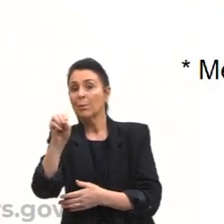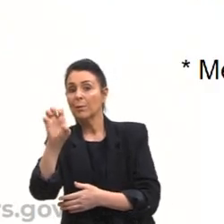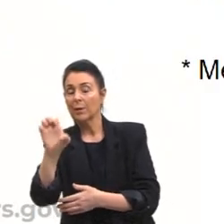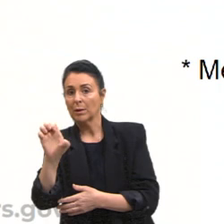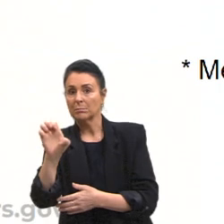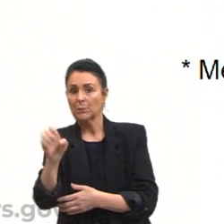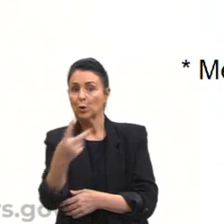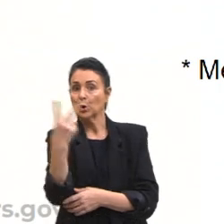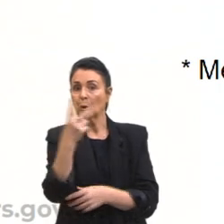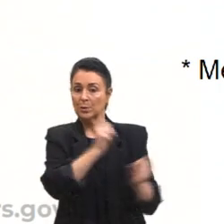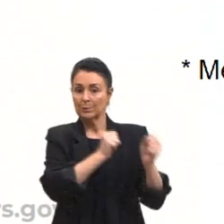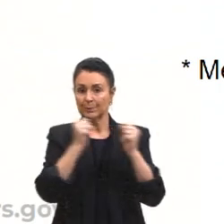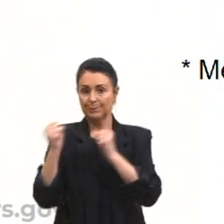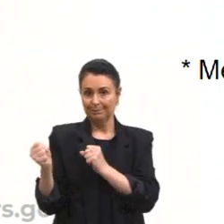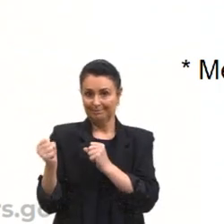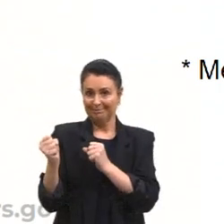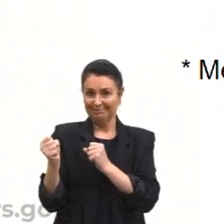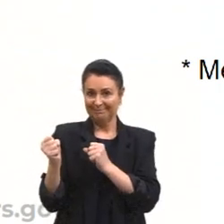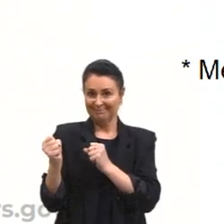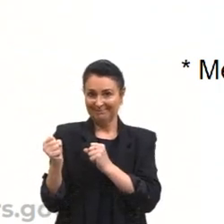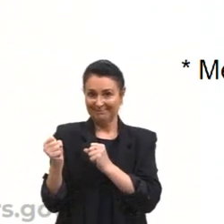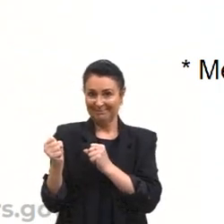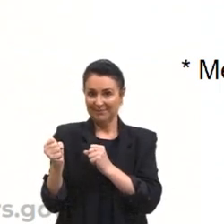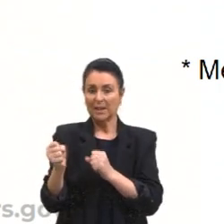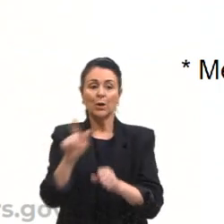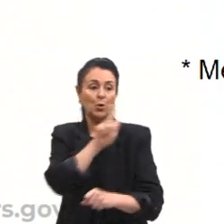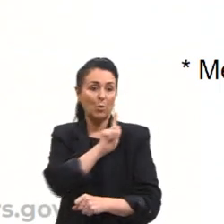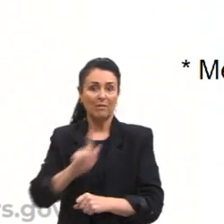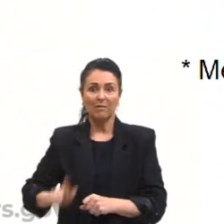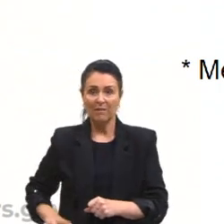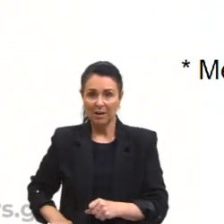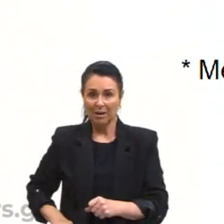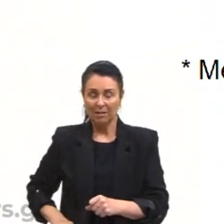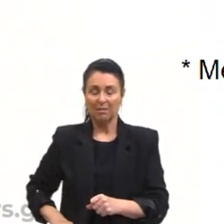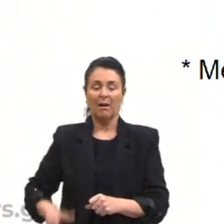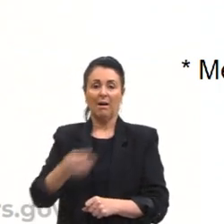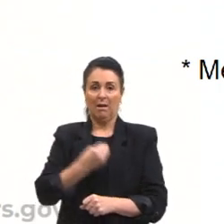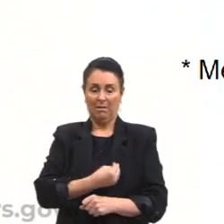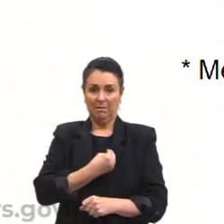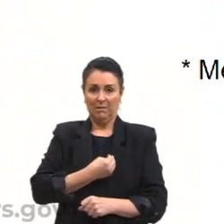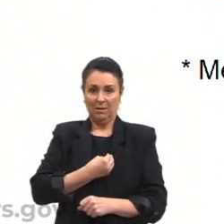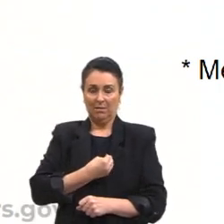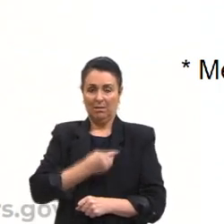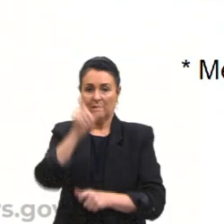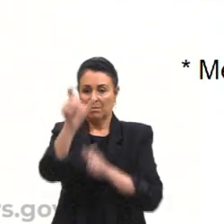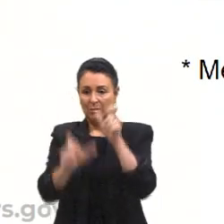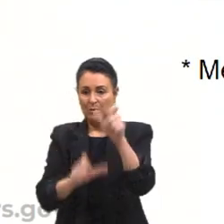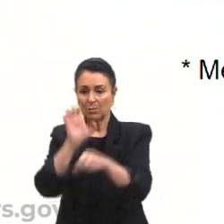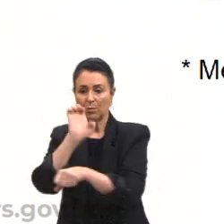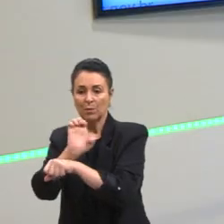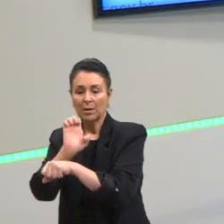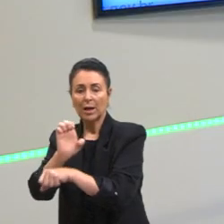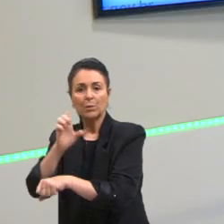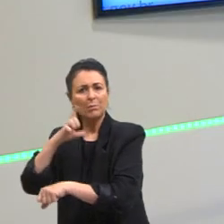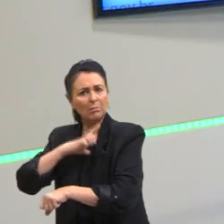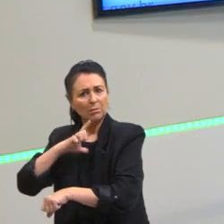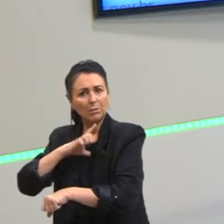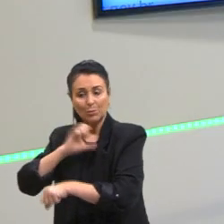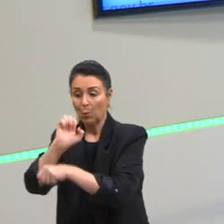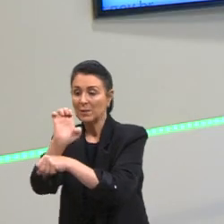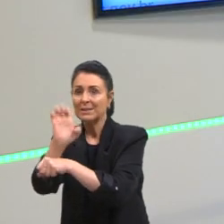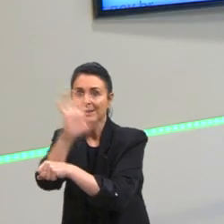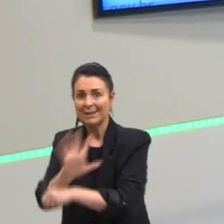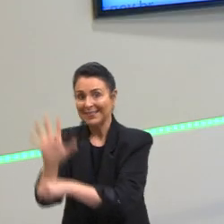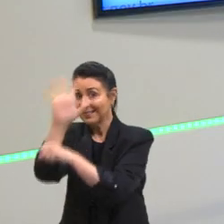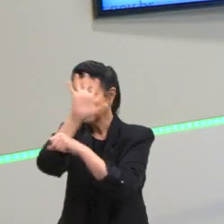das pessoas, biovida, poder, que é governar a vida das pessoas. O Estado agora tem poder sobre as pessoas, o